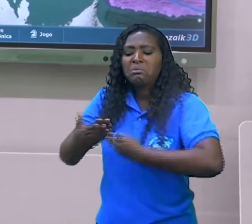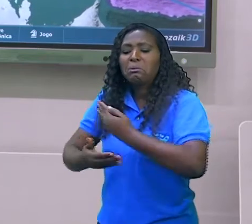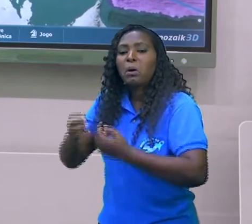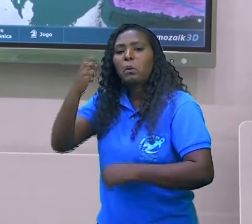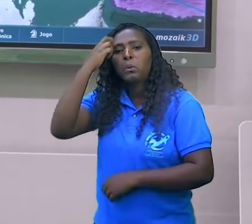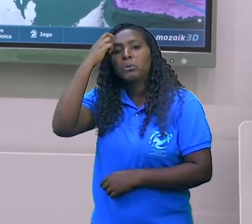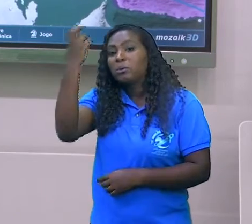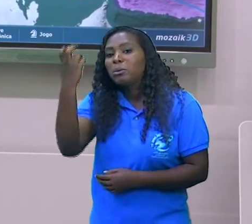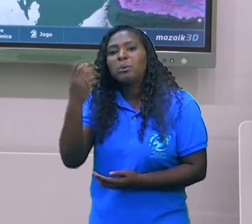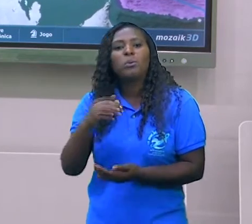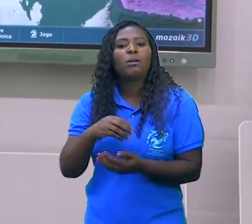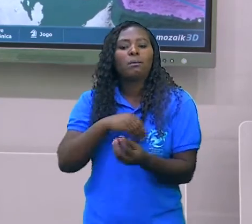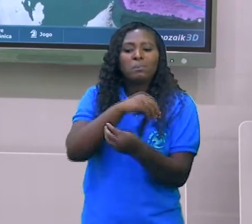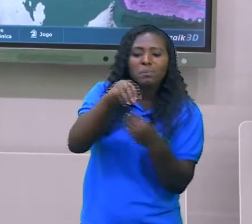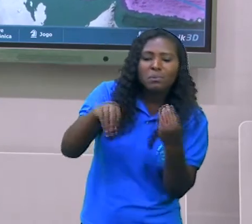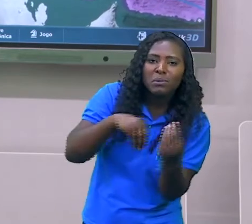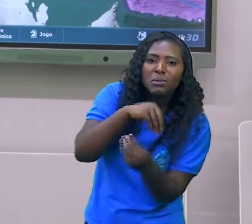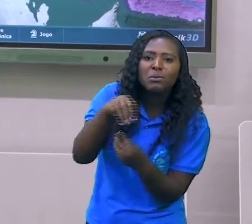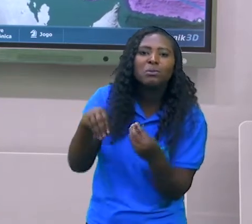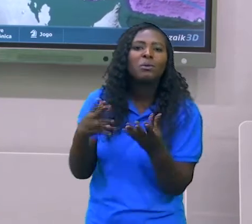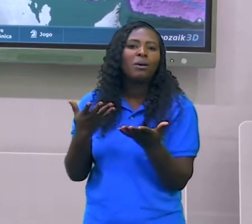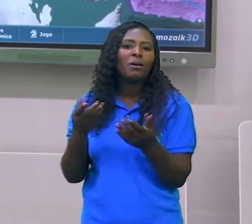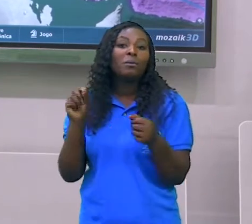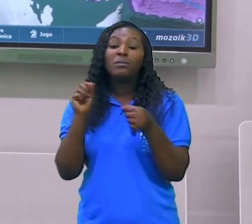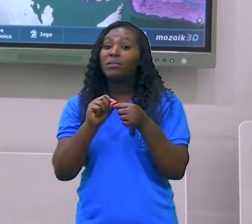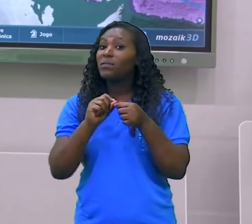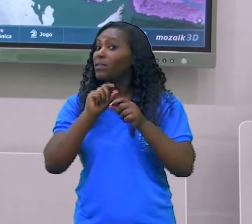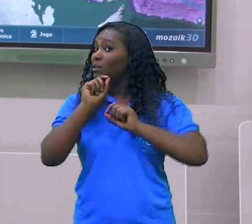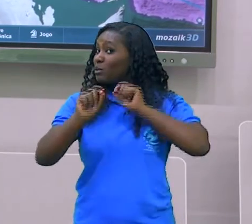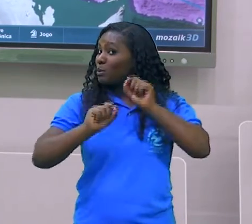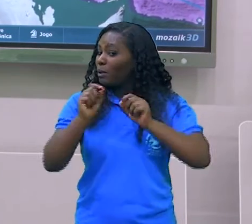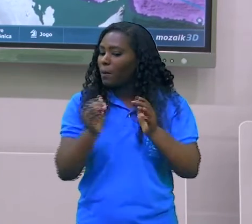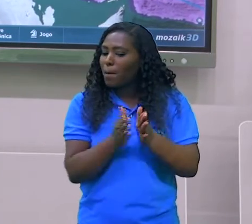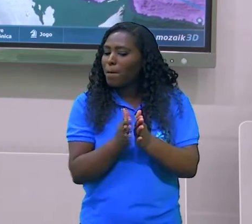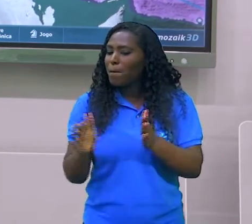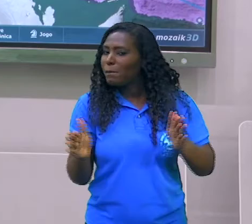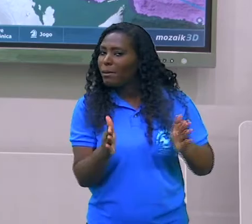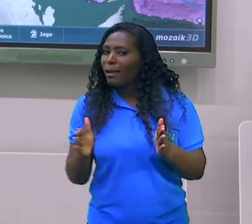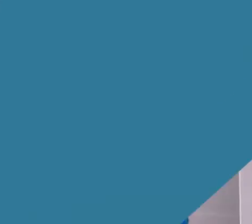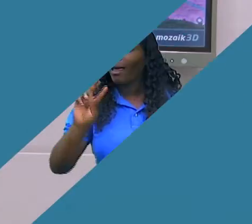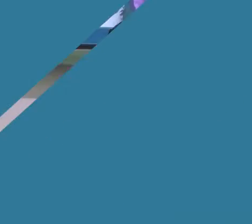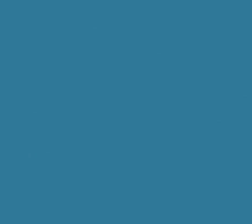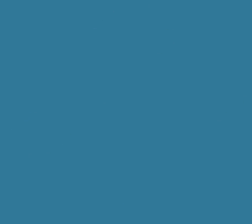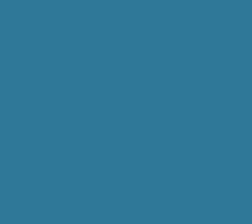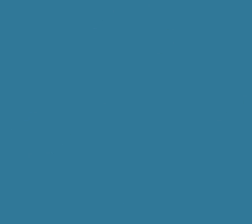cultura local, formando o que chamamos de helenismo.